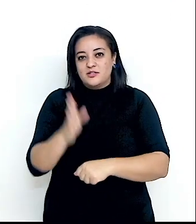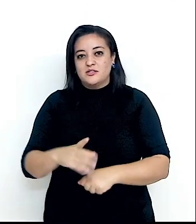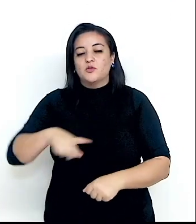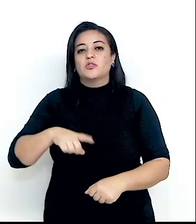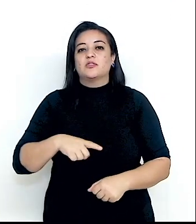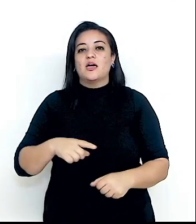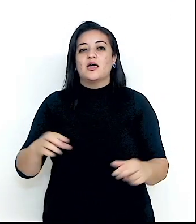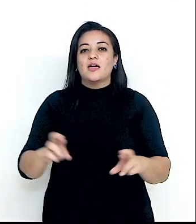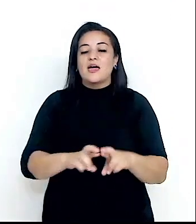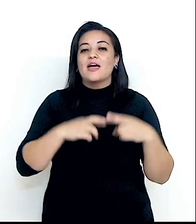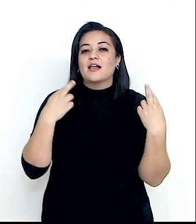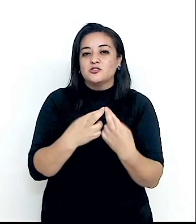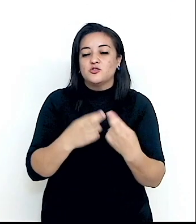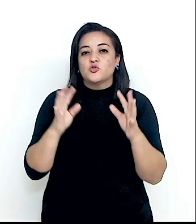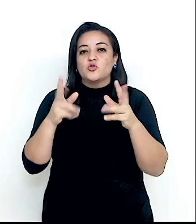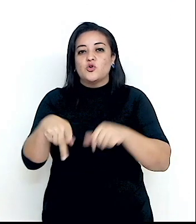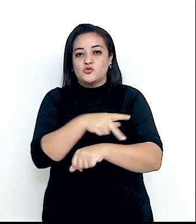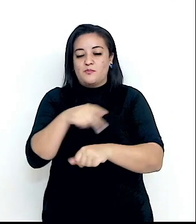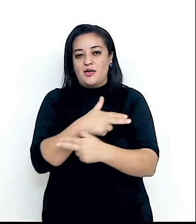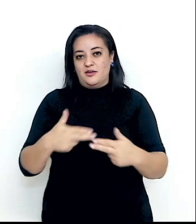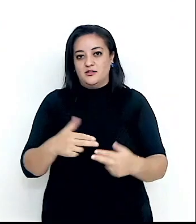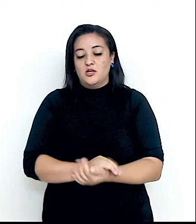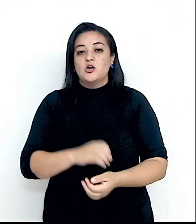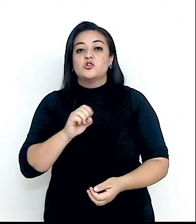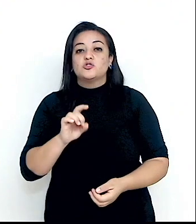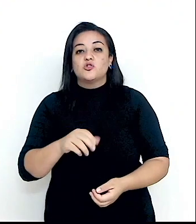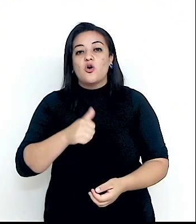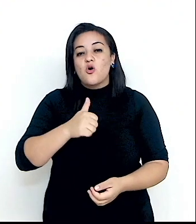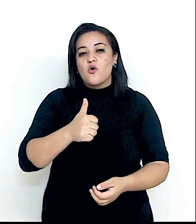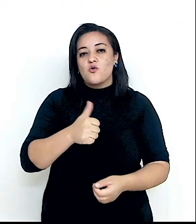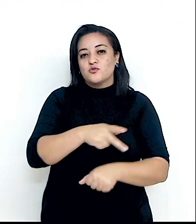os países membros da ONU. Apenas 11 países no mundo